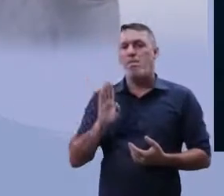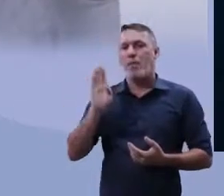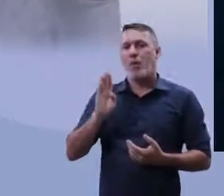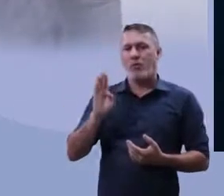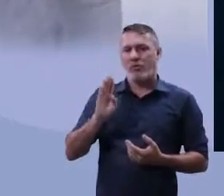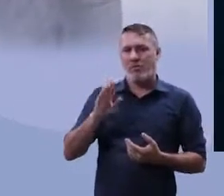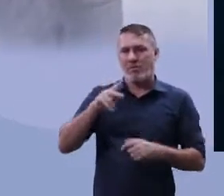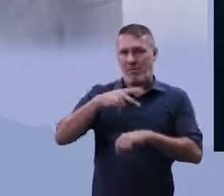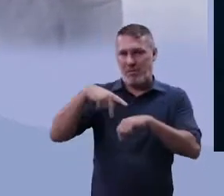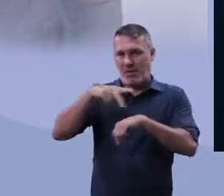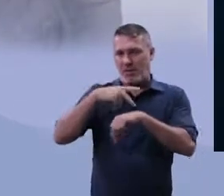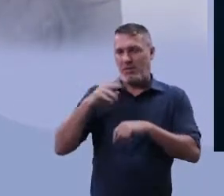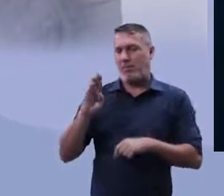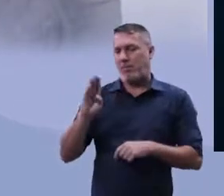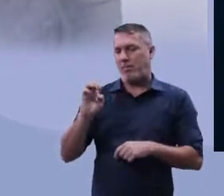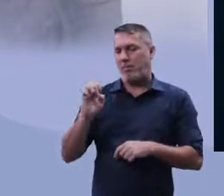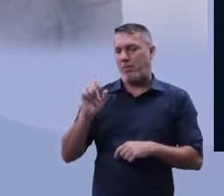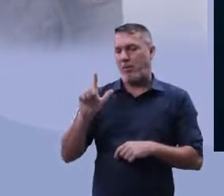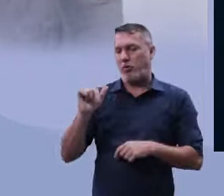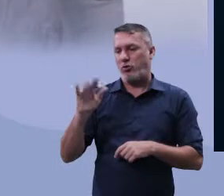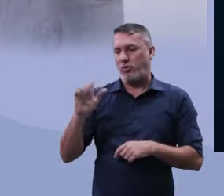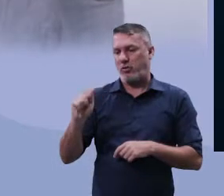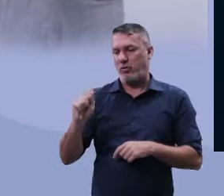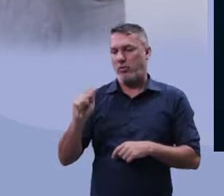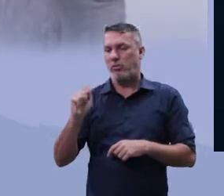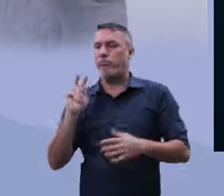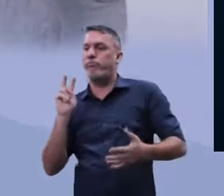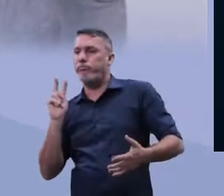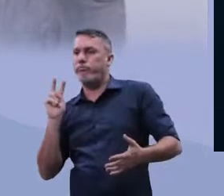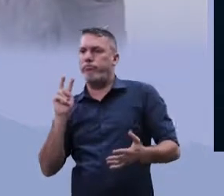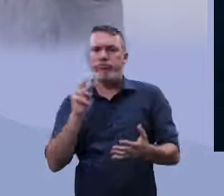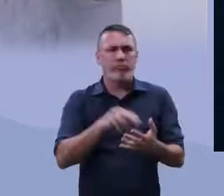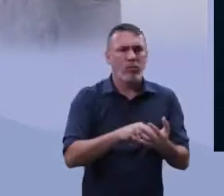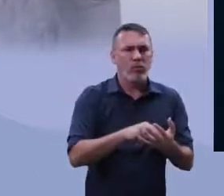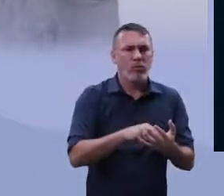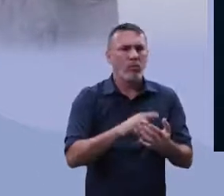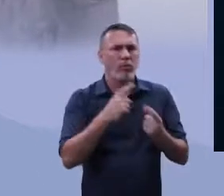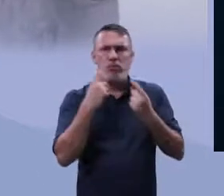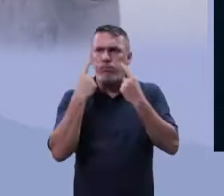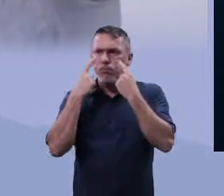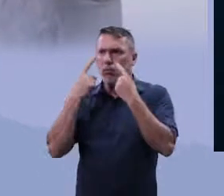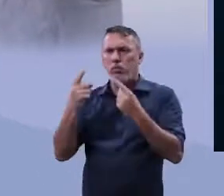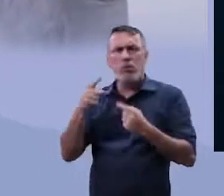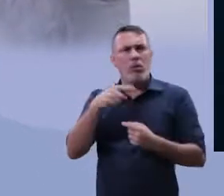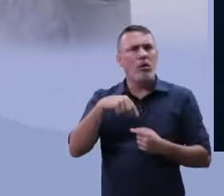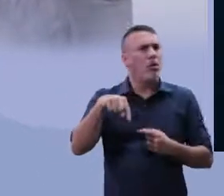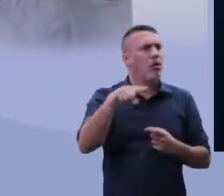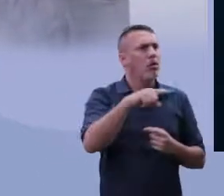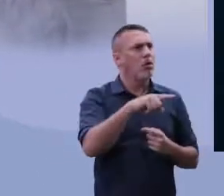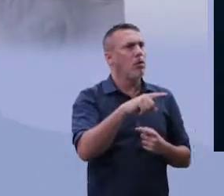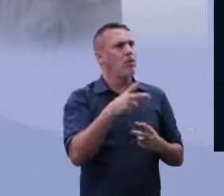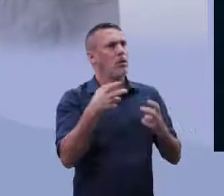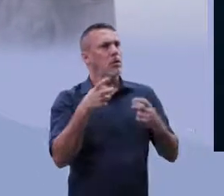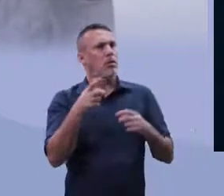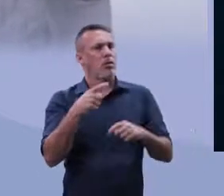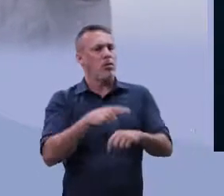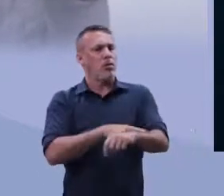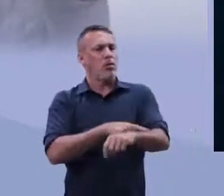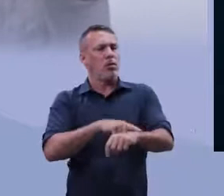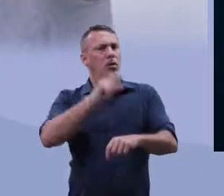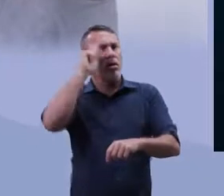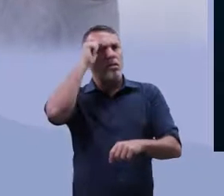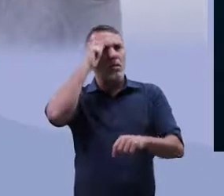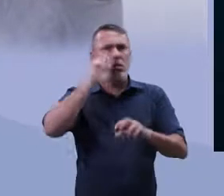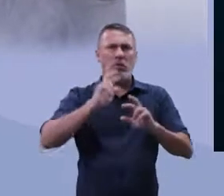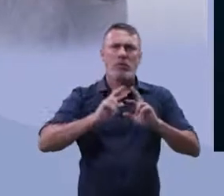chegaram ali na região e identificaram que os negros tinham aparência diferenciada. Por exemplo, uma